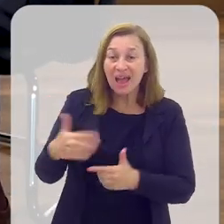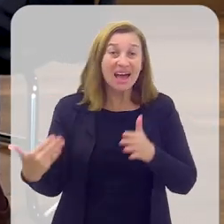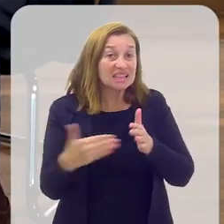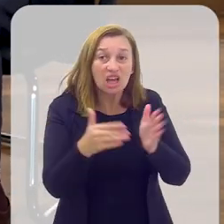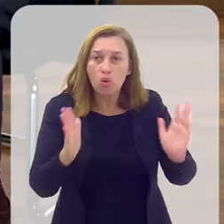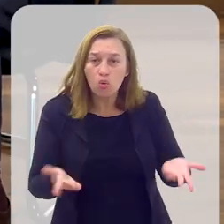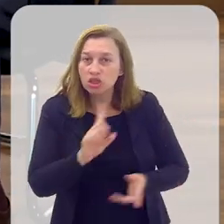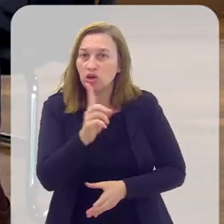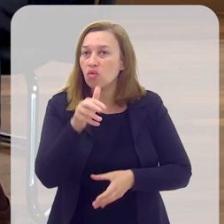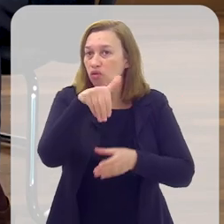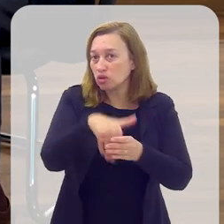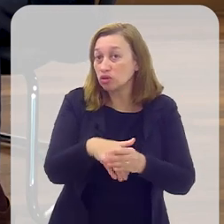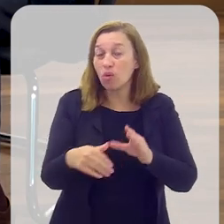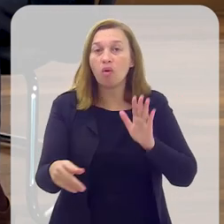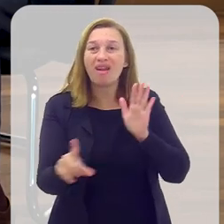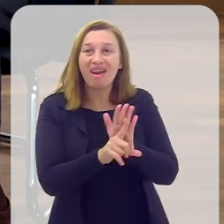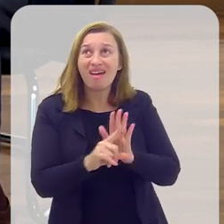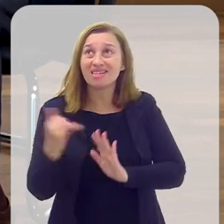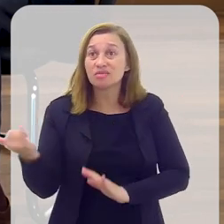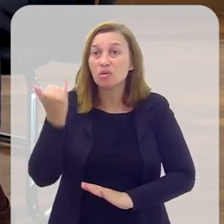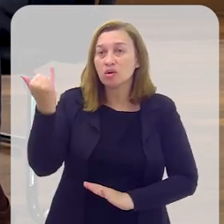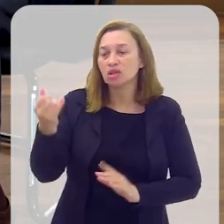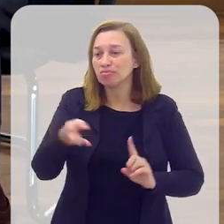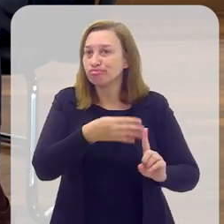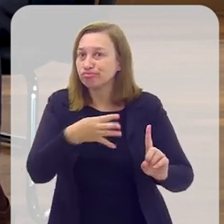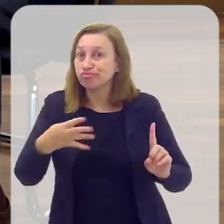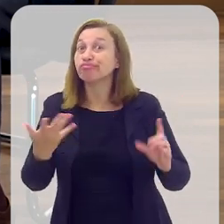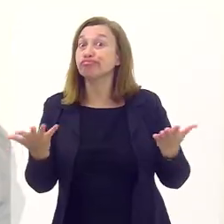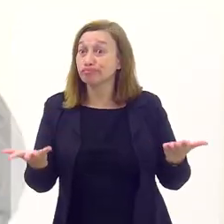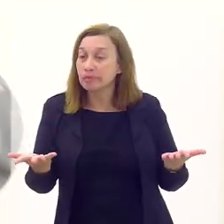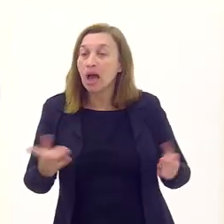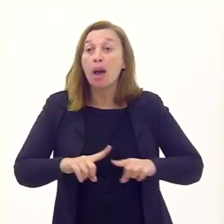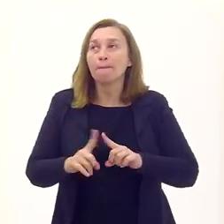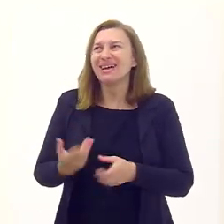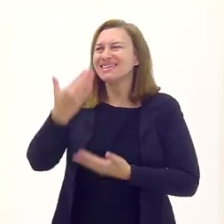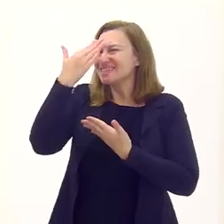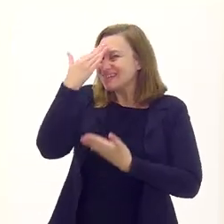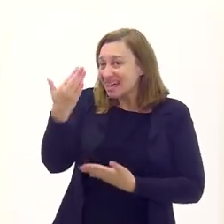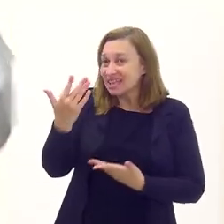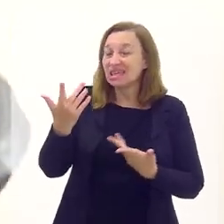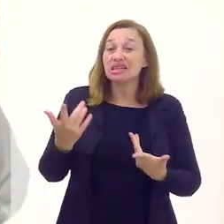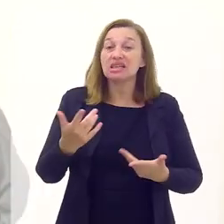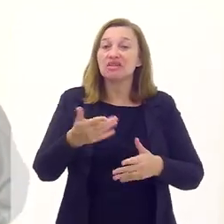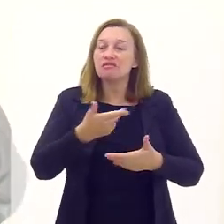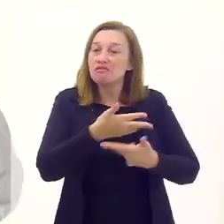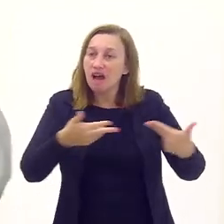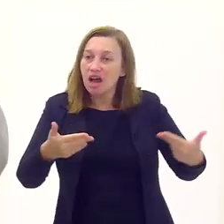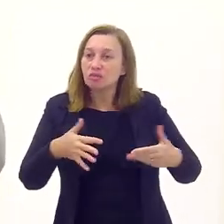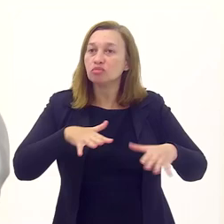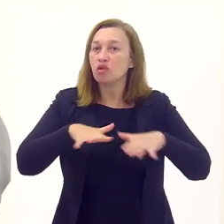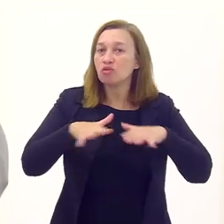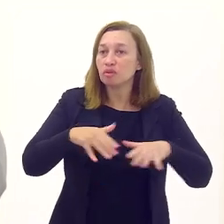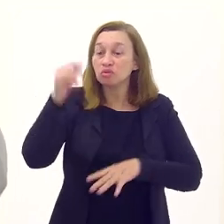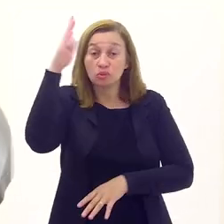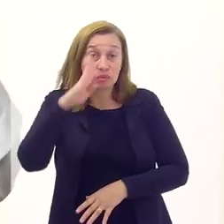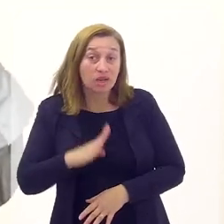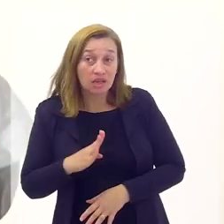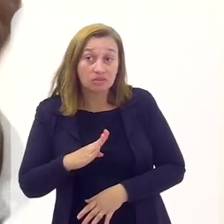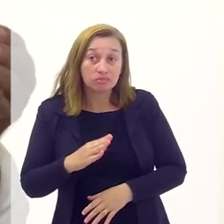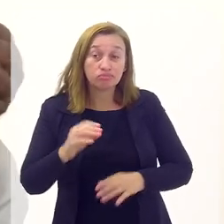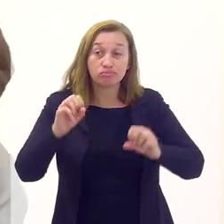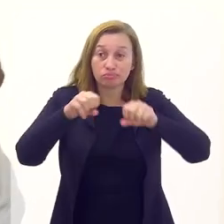Até hoje, não votou leis importantes para o LGBT, mas, graças aos grandes movimentos de massa no Brasil,